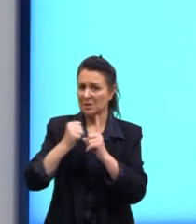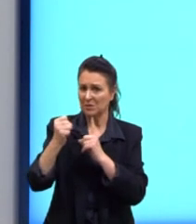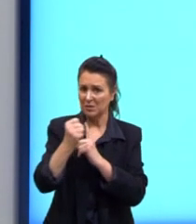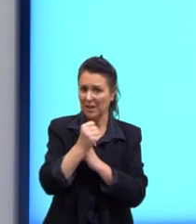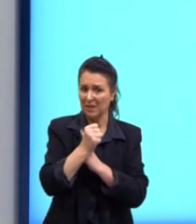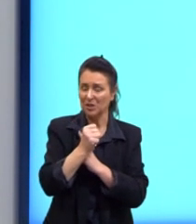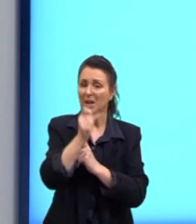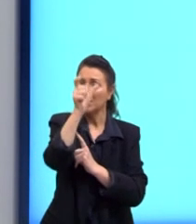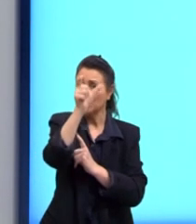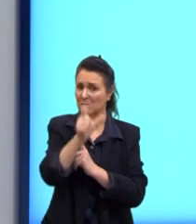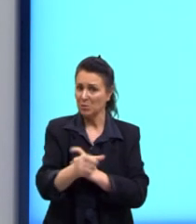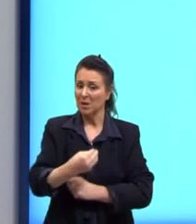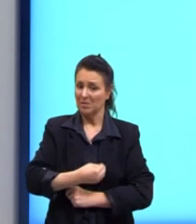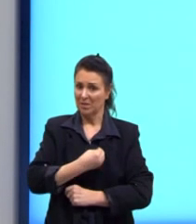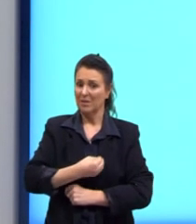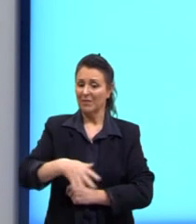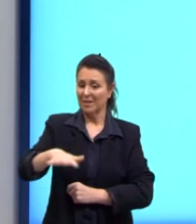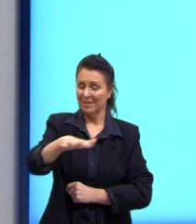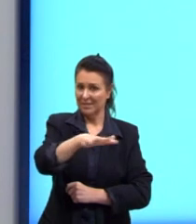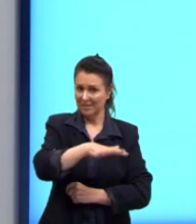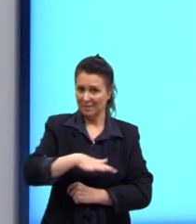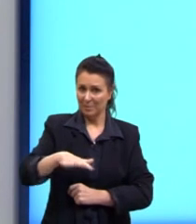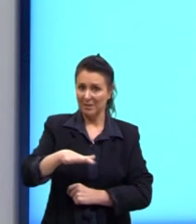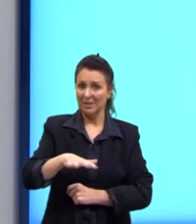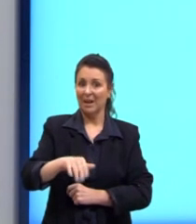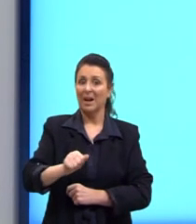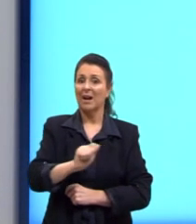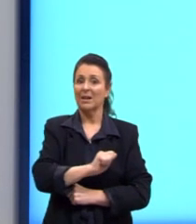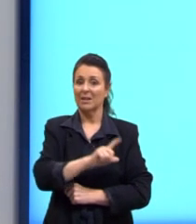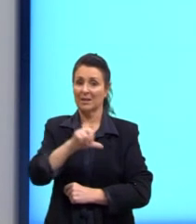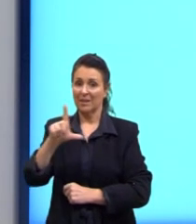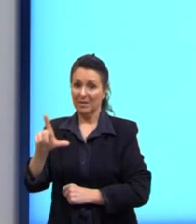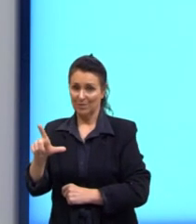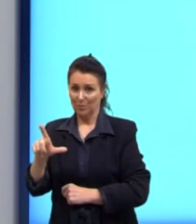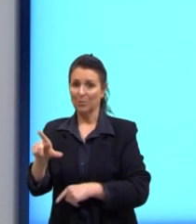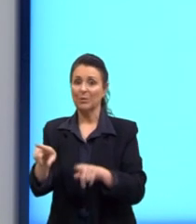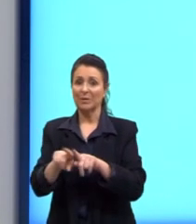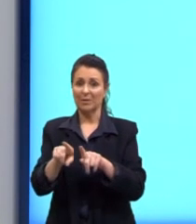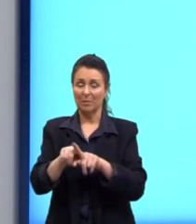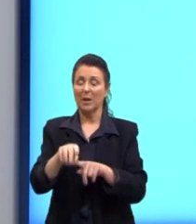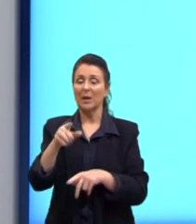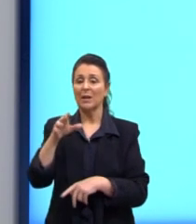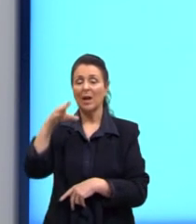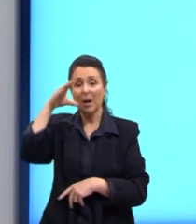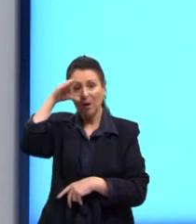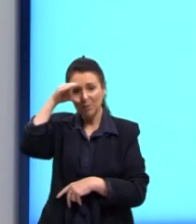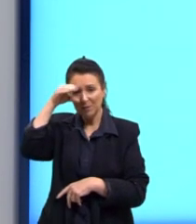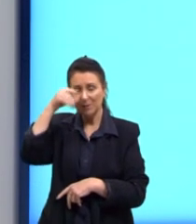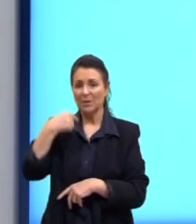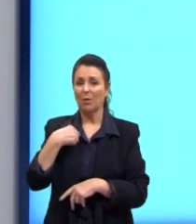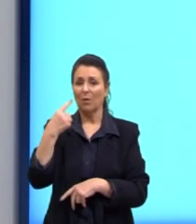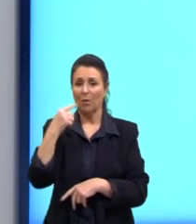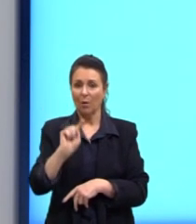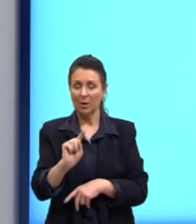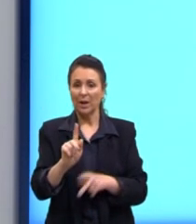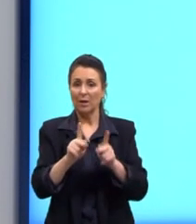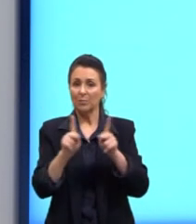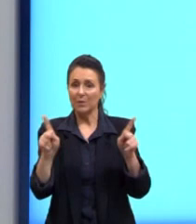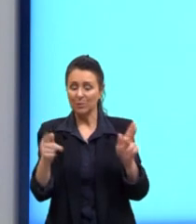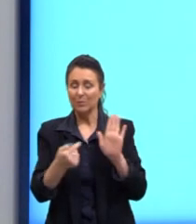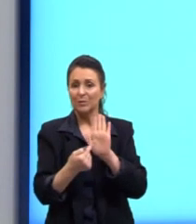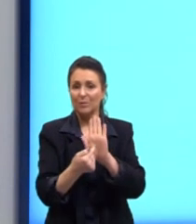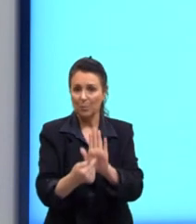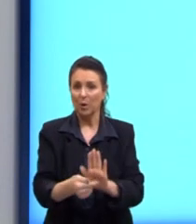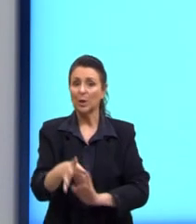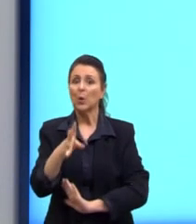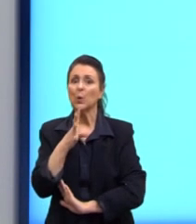cidadãos. E aí, em azul, eu sinalizei aqui embaixo também a observação. Esse é um período que demonstra